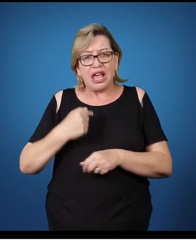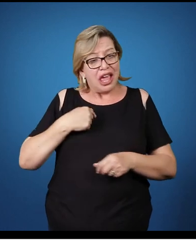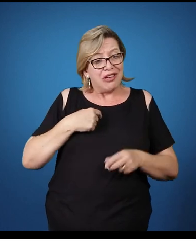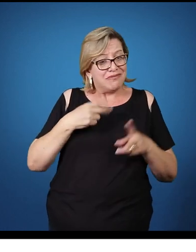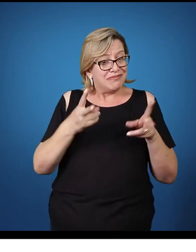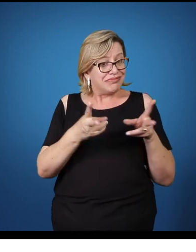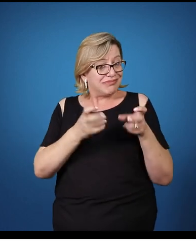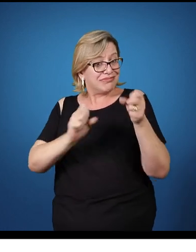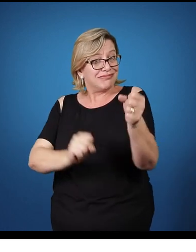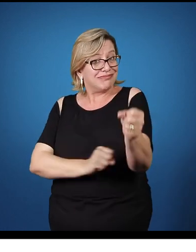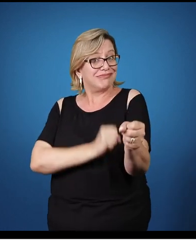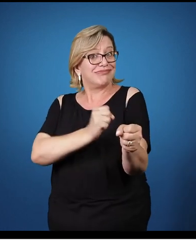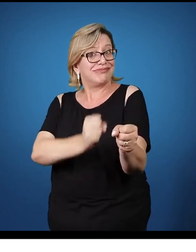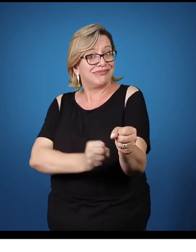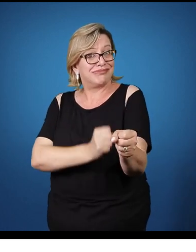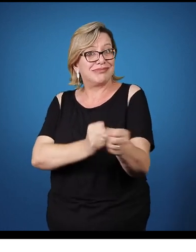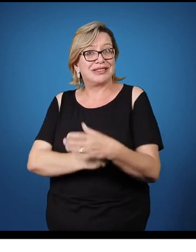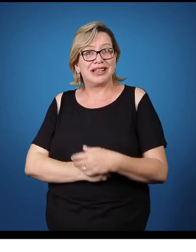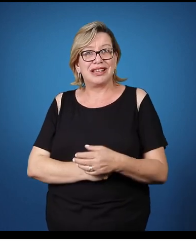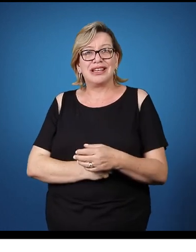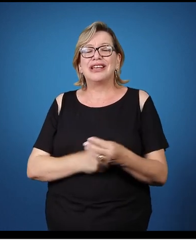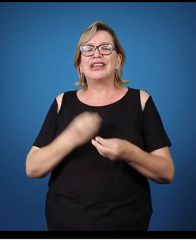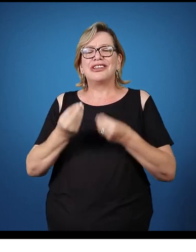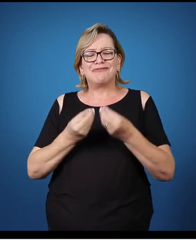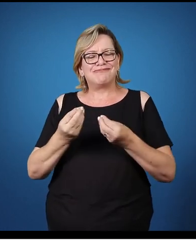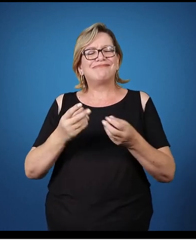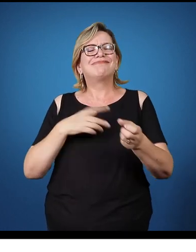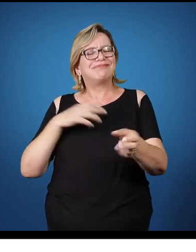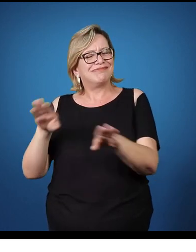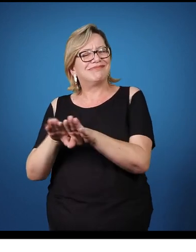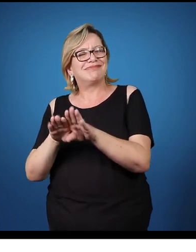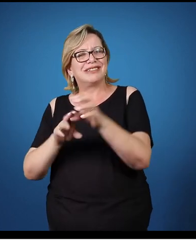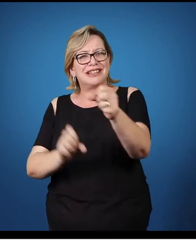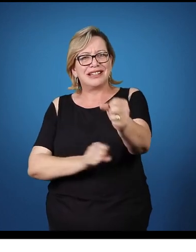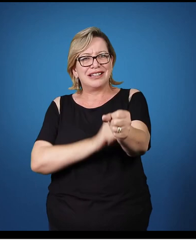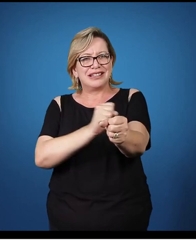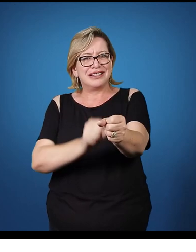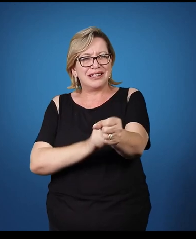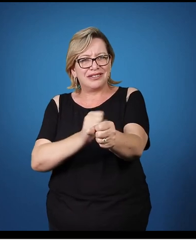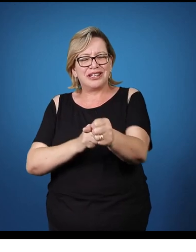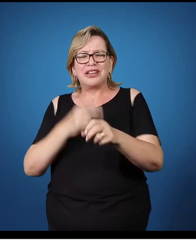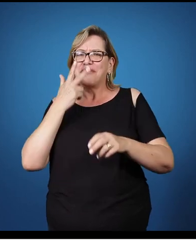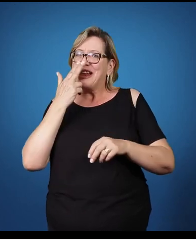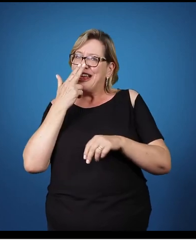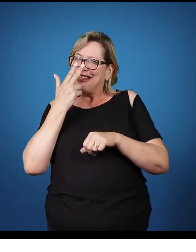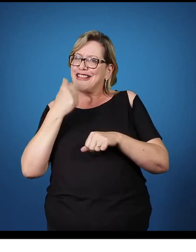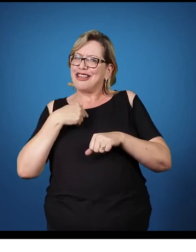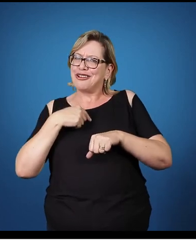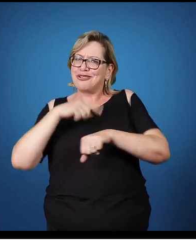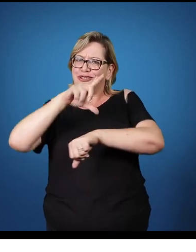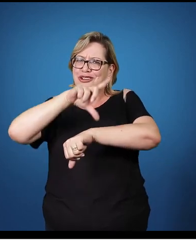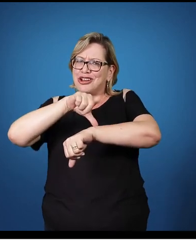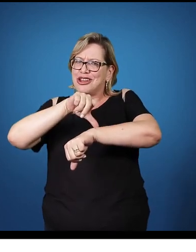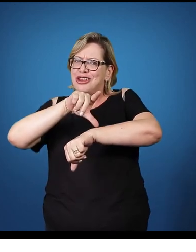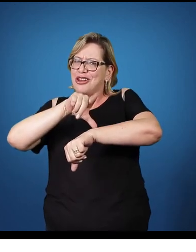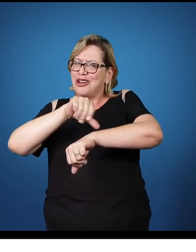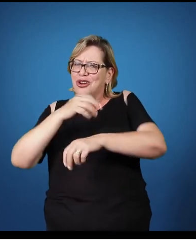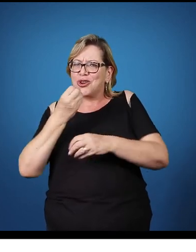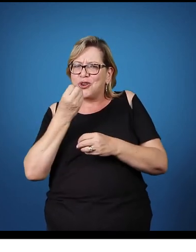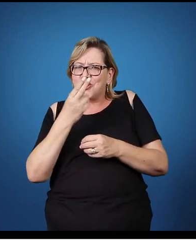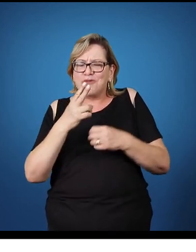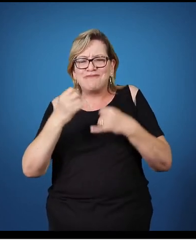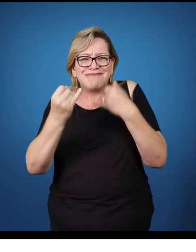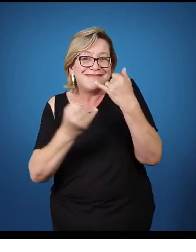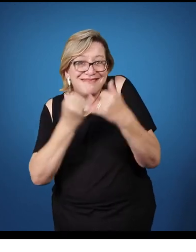trem. trem. Vai lá. Uma máquina de vapor. Máquina de vapor. Um relógio de vapor. Eu acho que é um trenzinho daqueles de